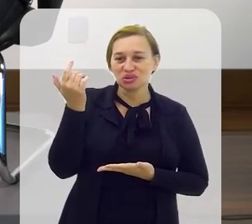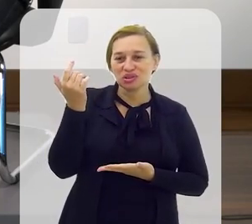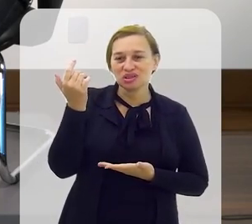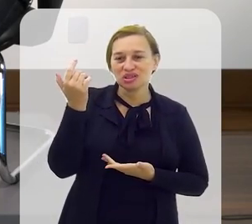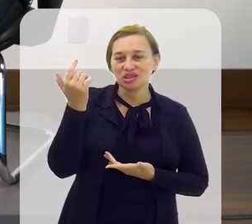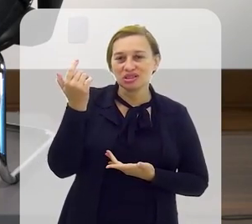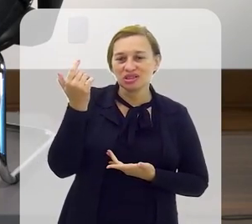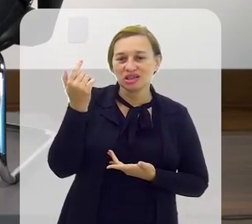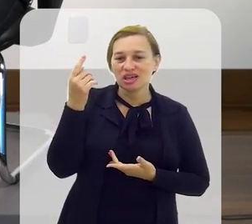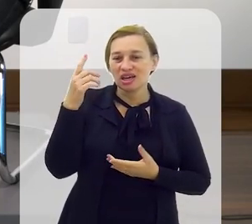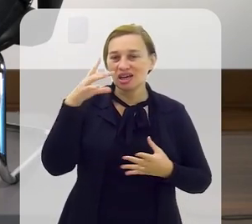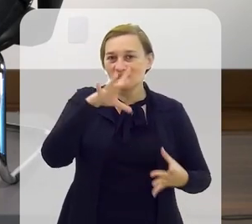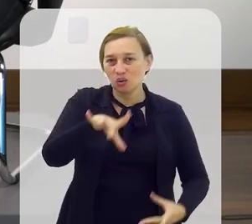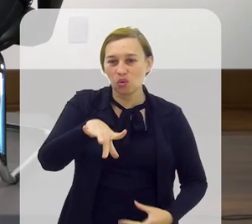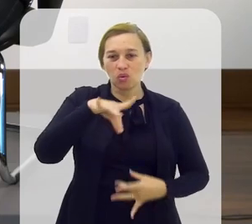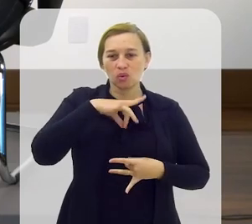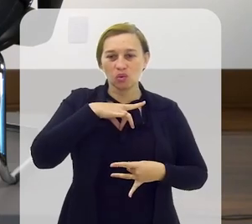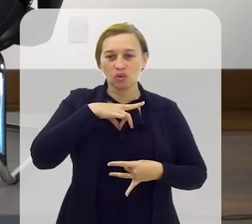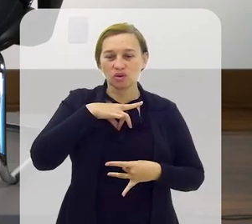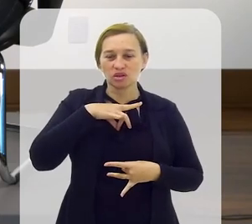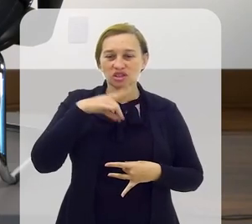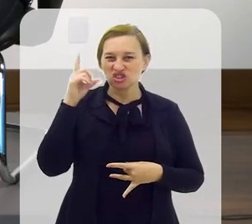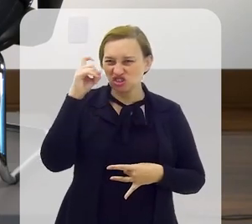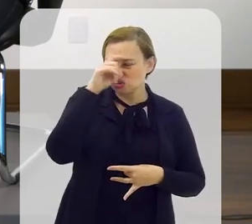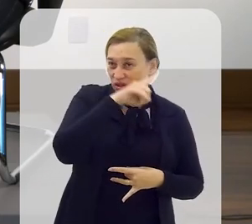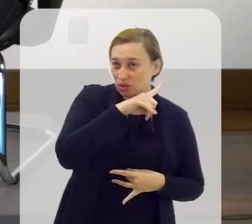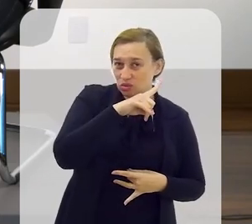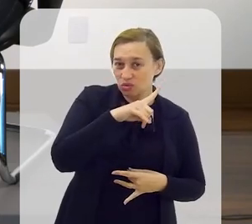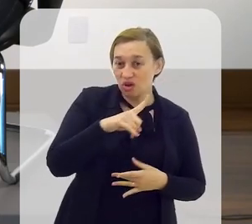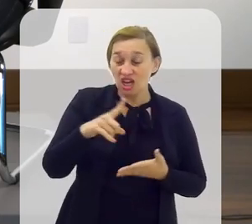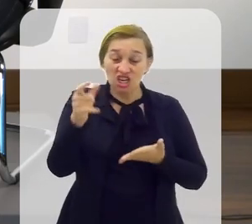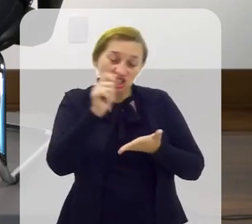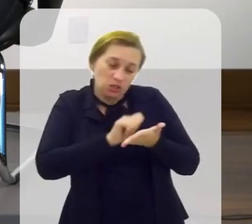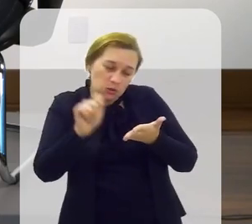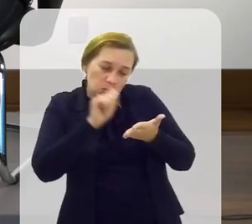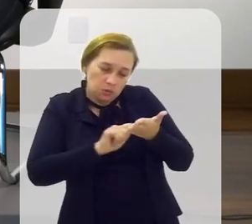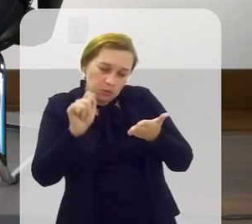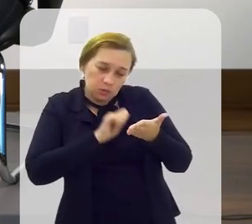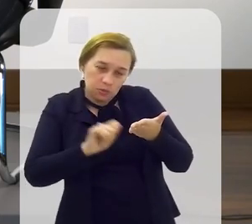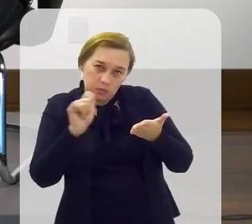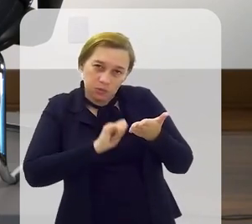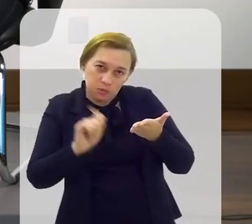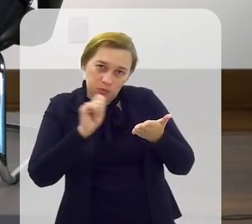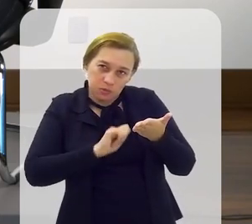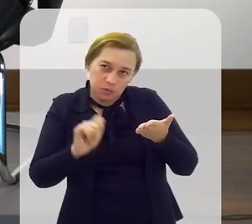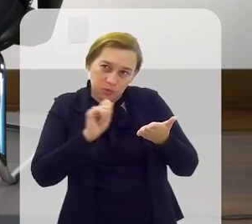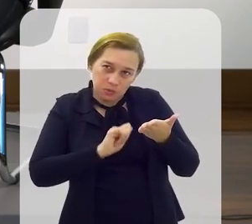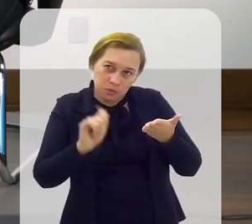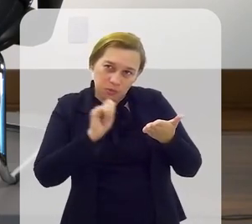complicada Mais difícil, talvez, do que escrever Escrever era muito